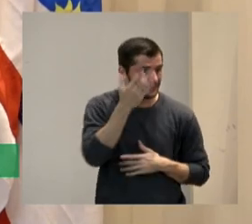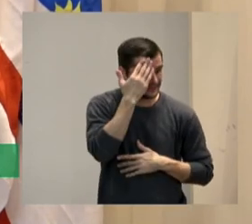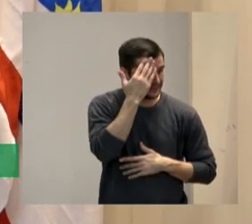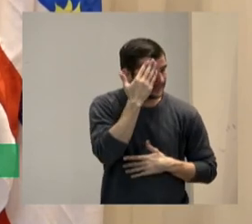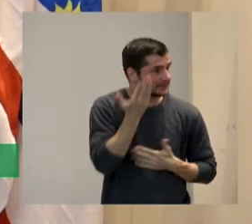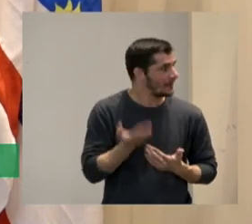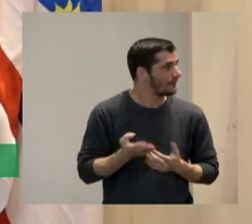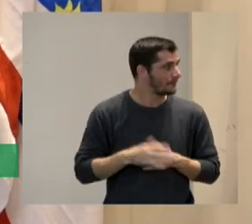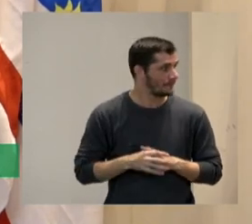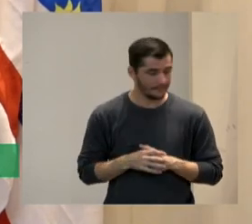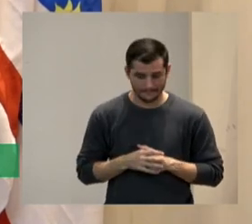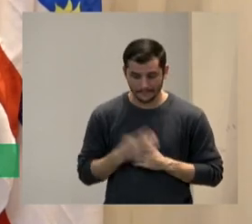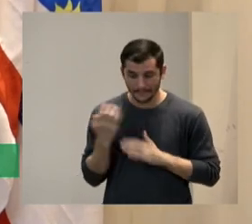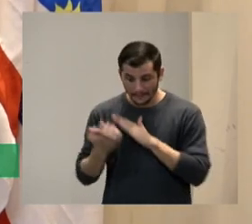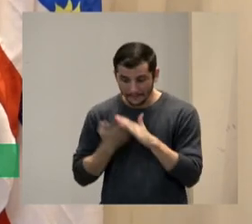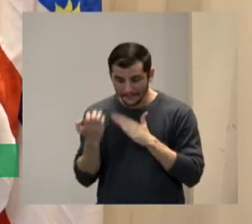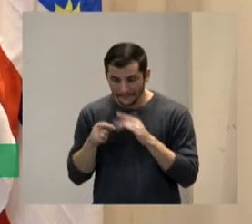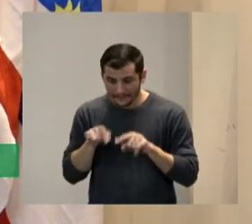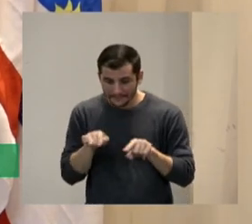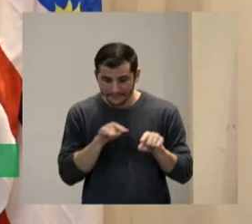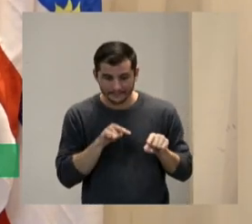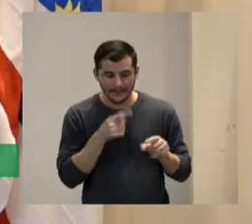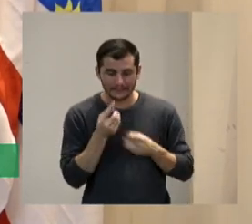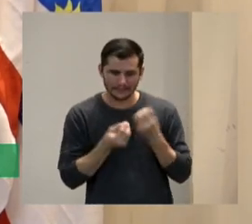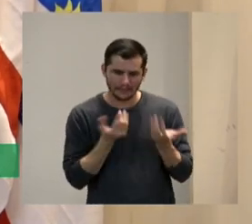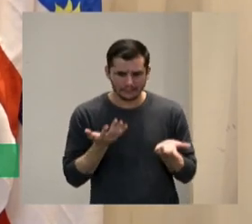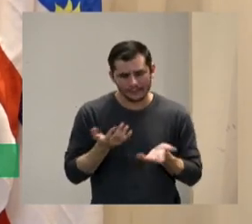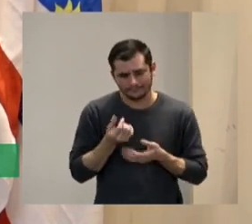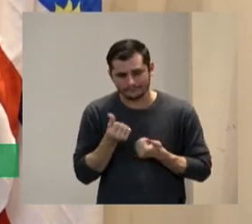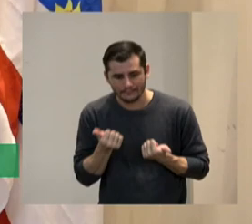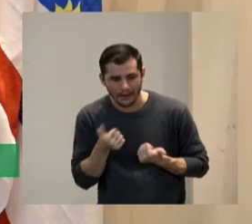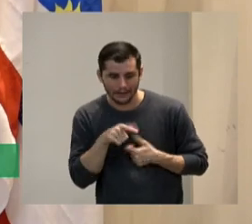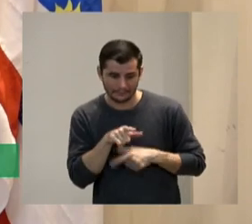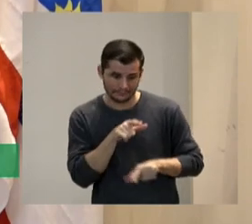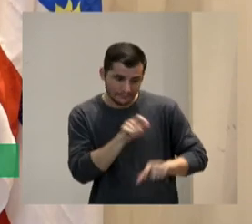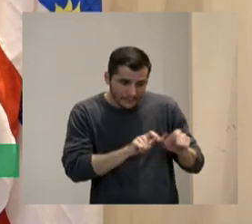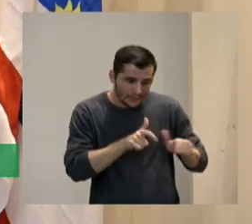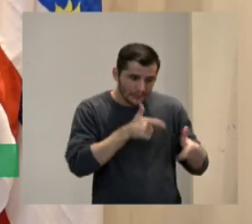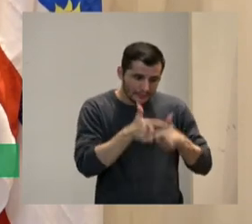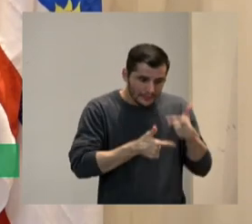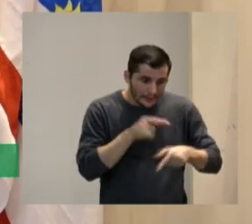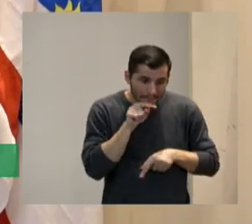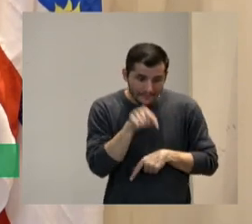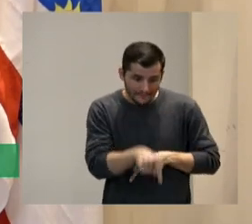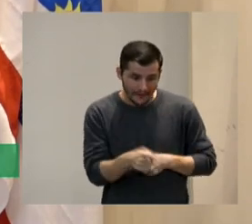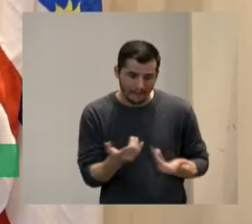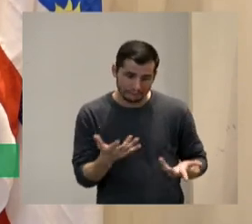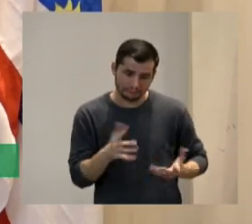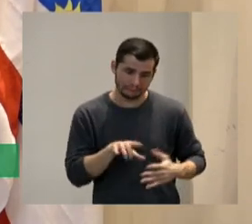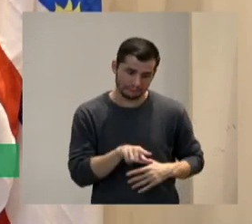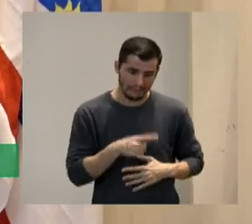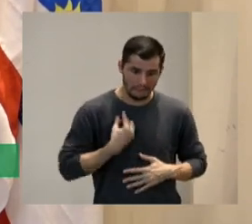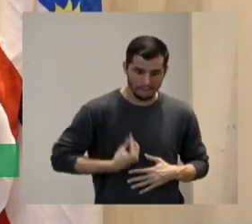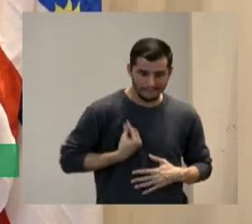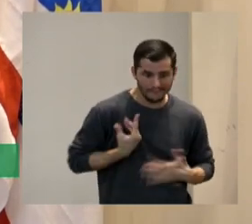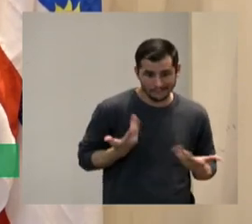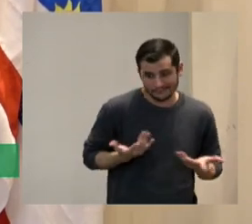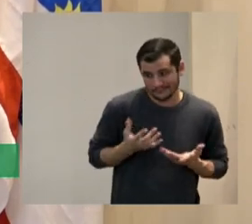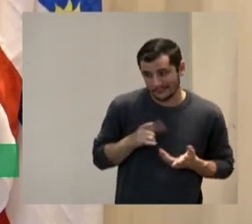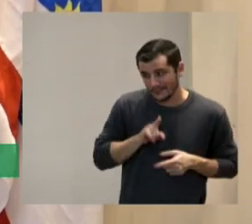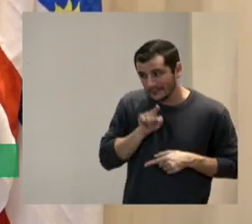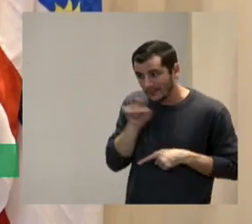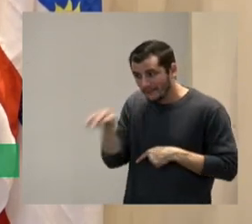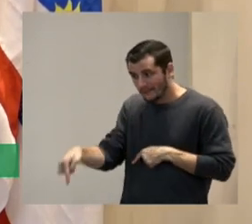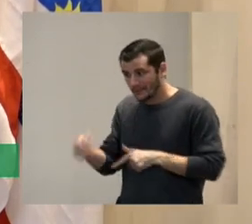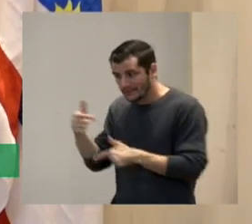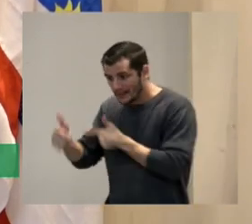elas não e tudo bem a gente está lá é isso aí você vai pedir aumento não vai